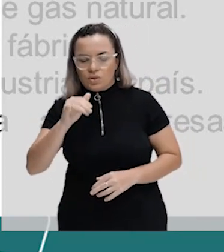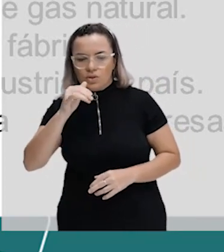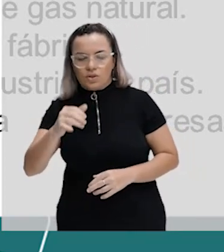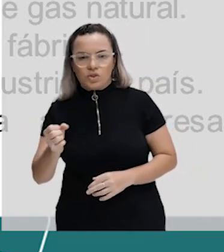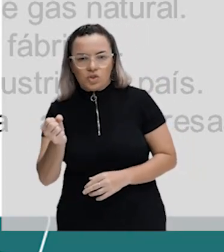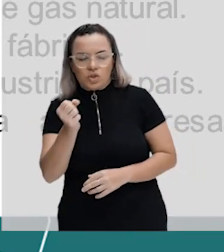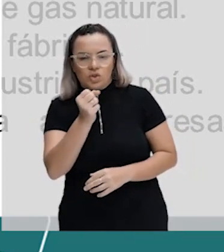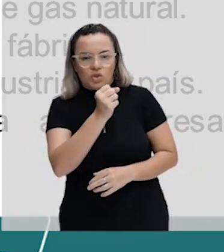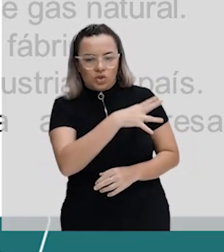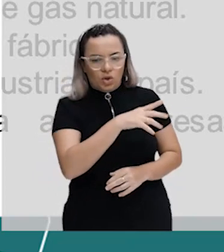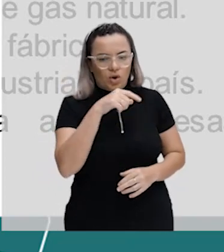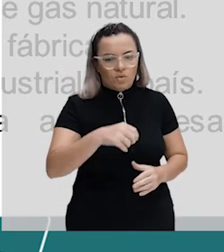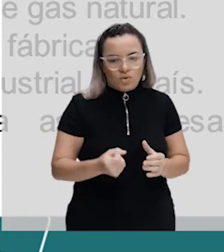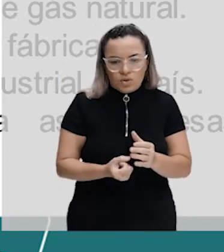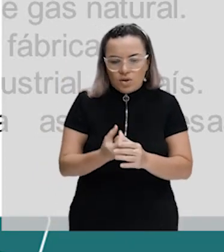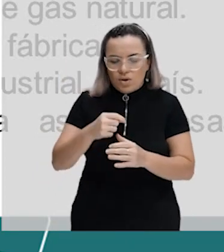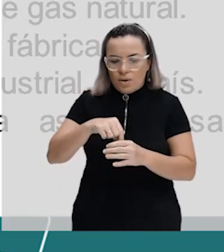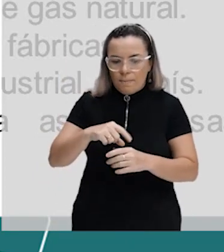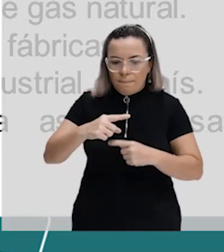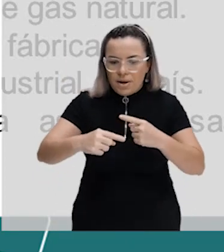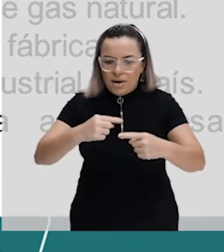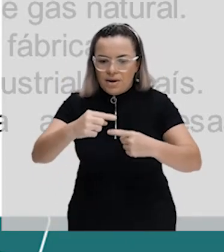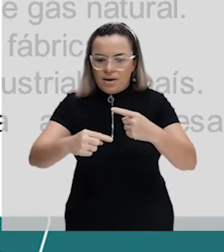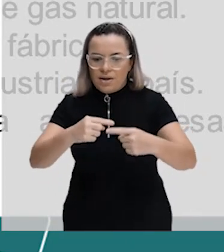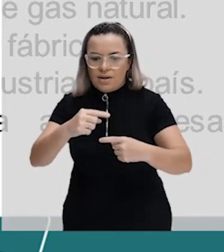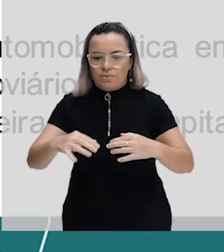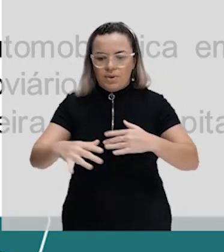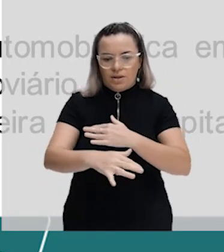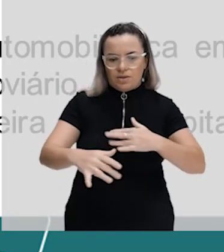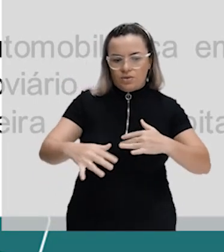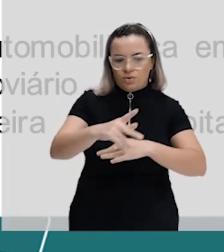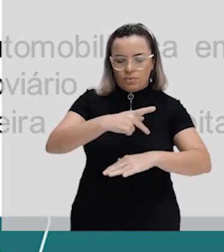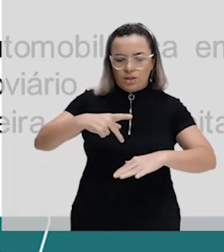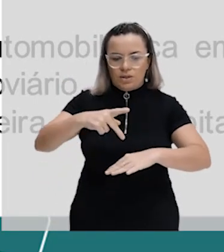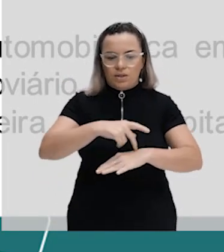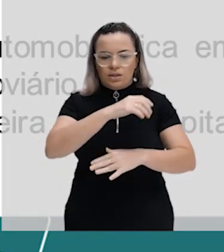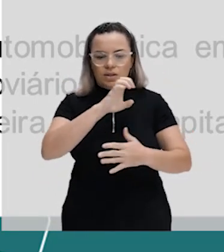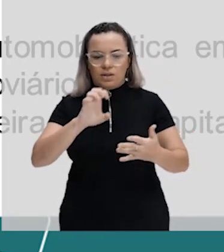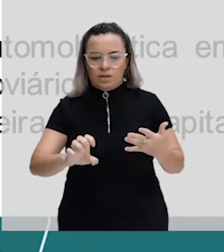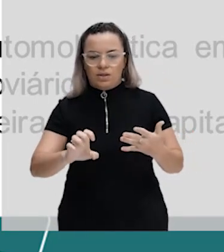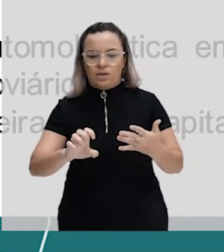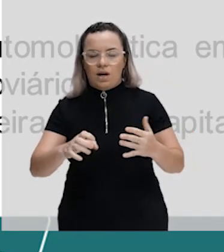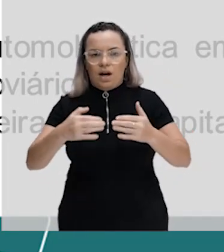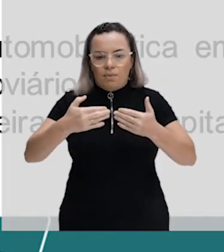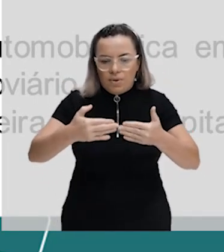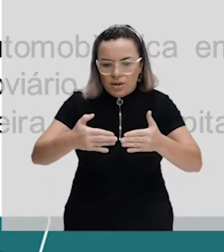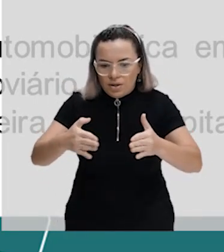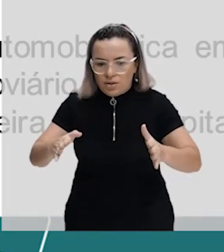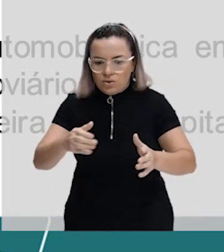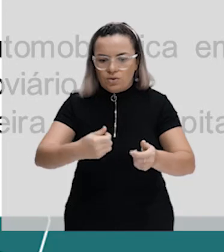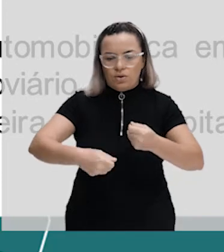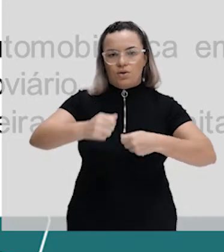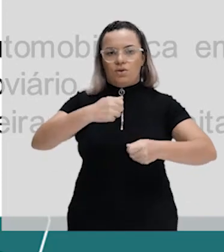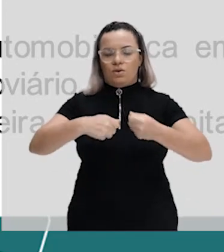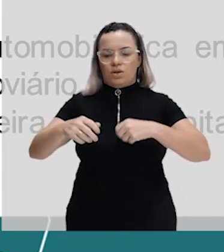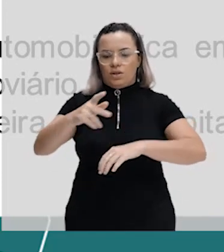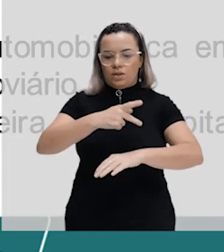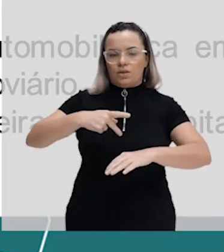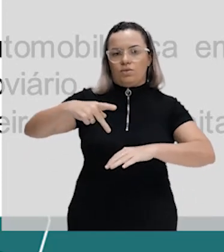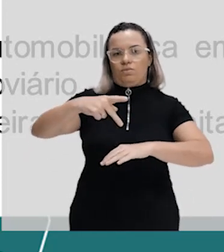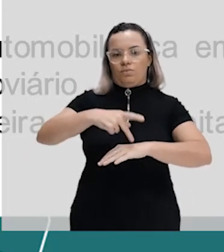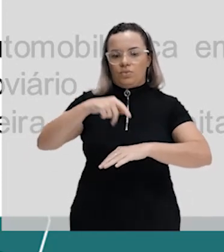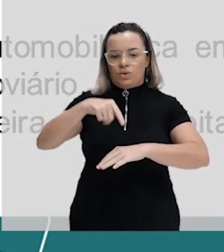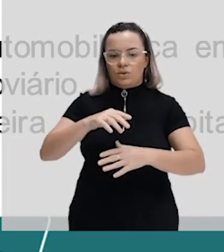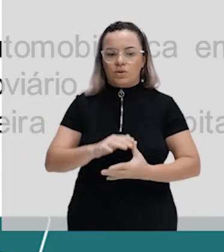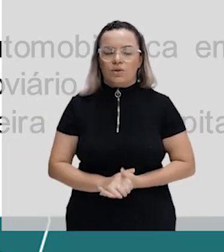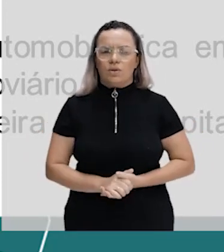da abertura econômica para as empresas multinacionais. Gente bonita, vamos relembrar daquele refresh, tá? O